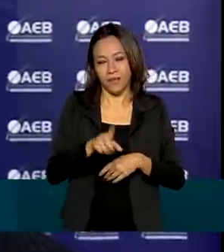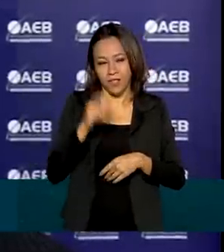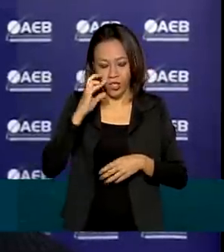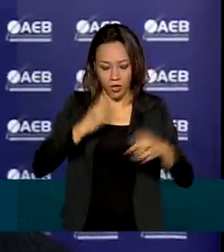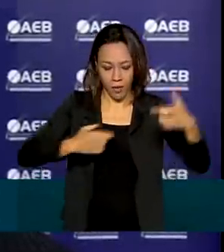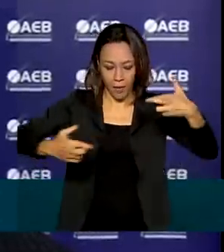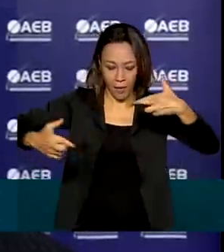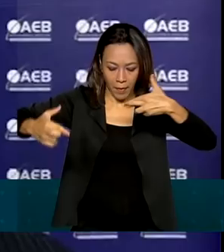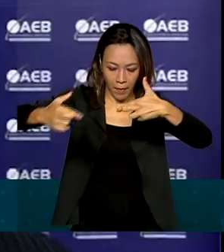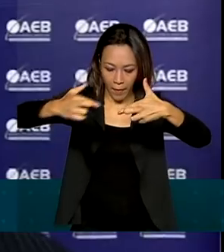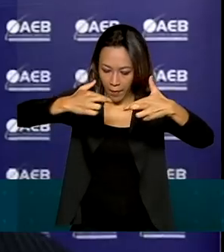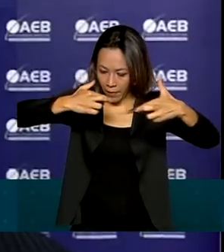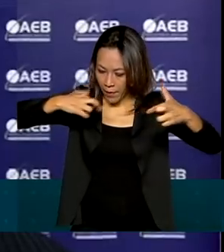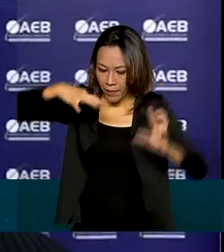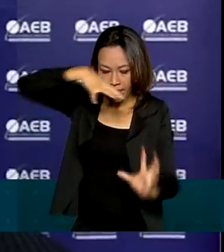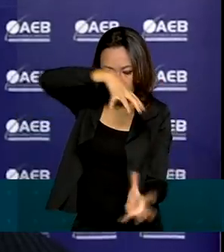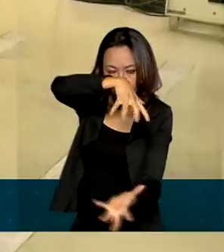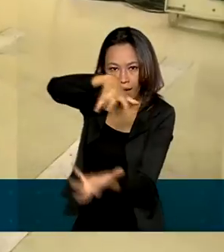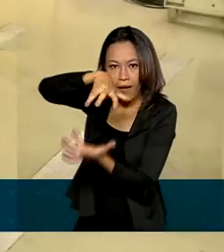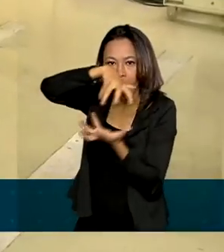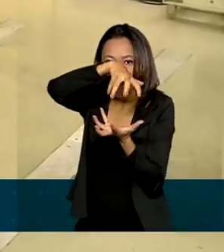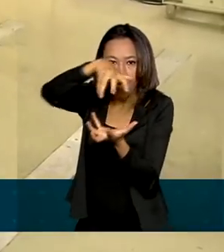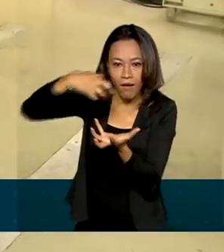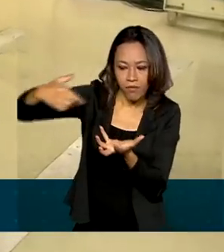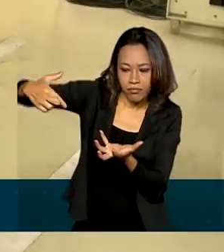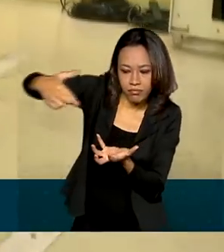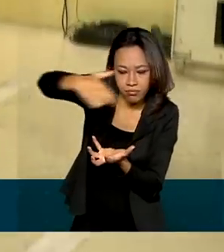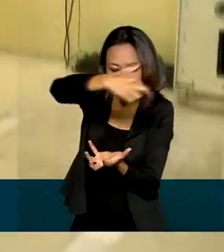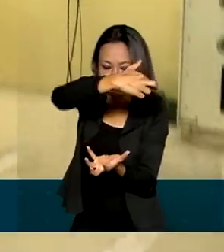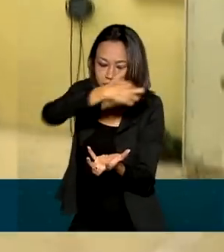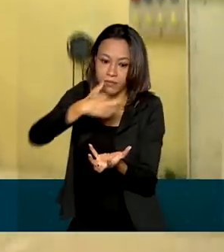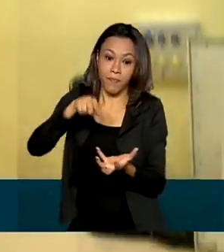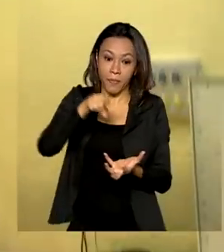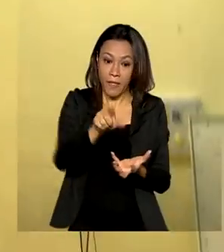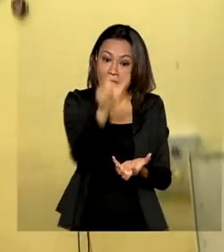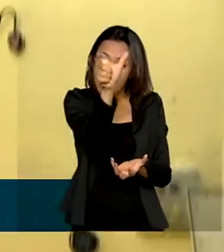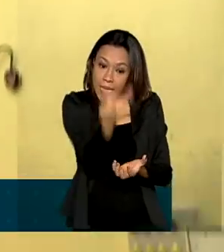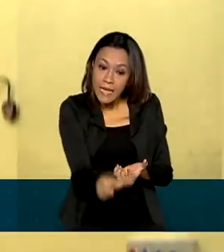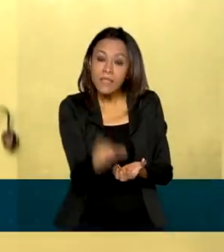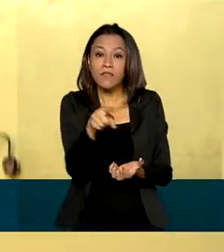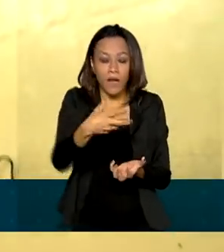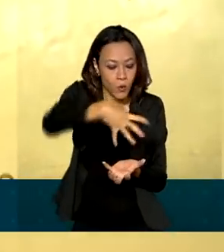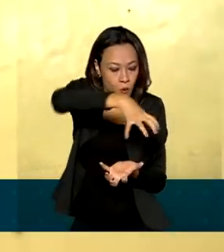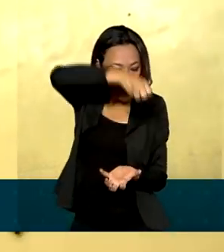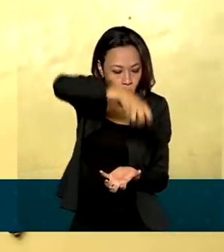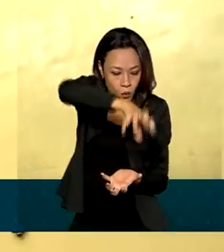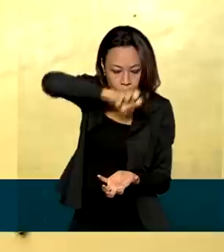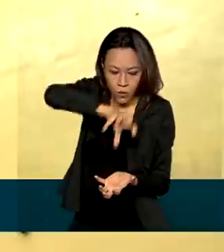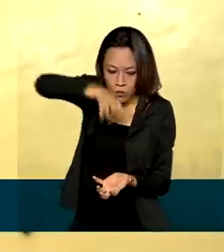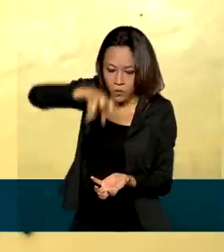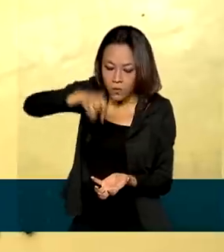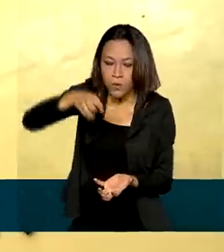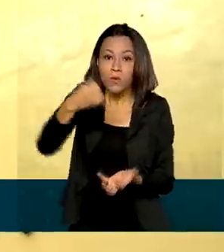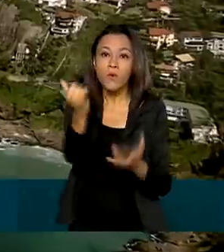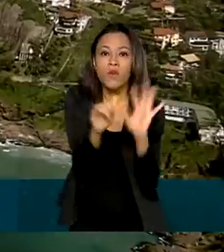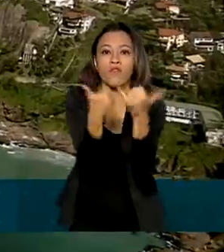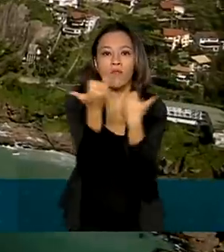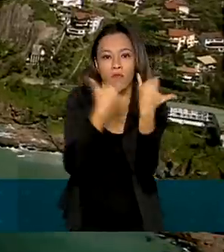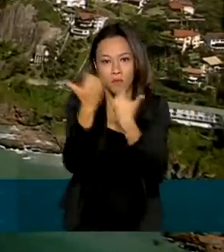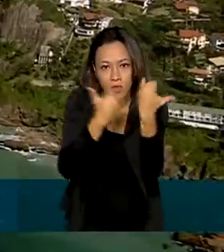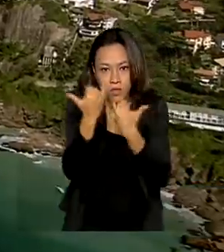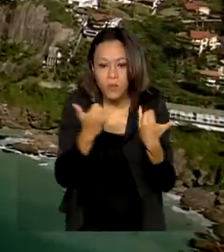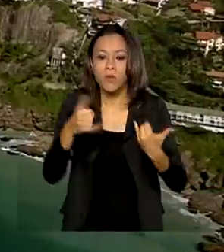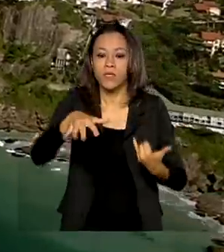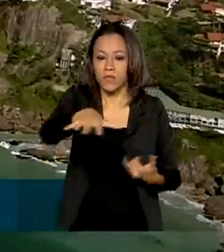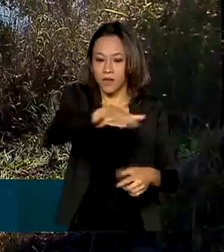observação da terra com essa resolução. O Amazônia 1 vai gerar dados, por exemplo, para o monitoramento da